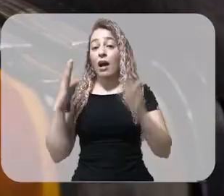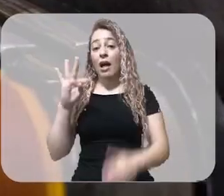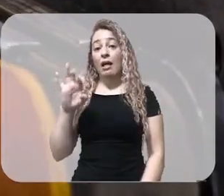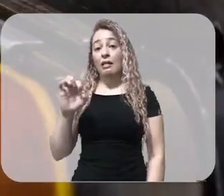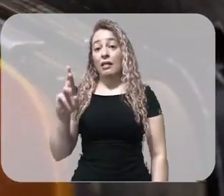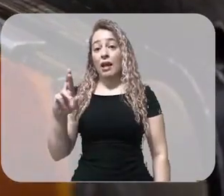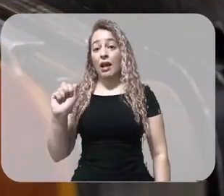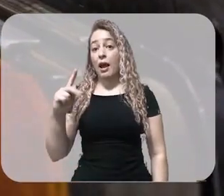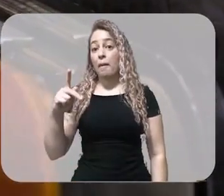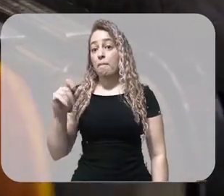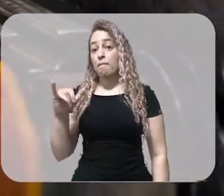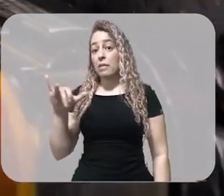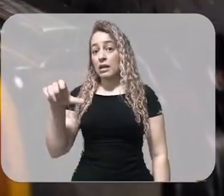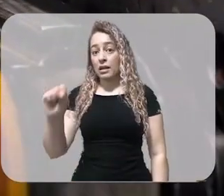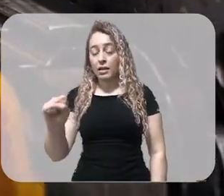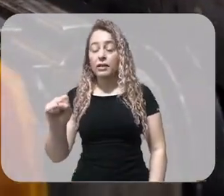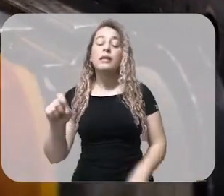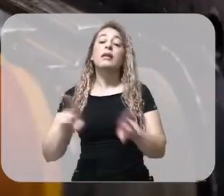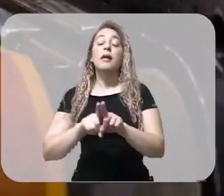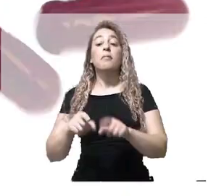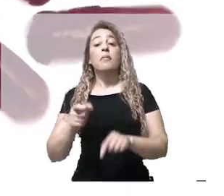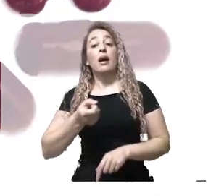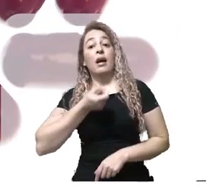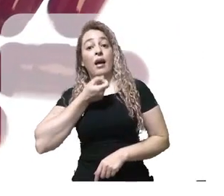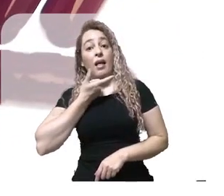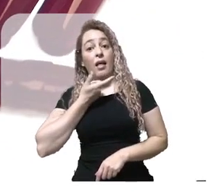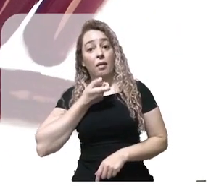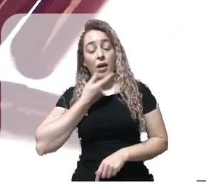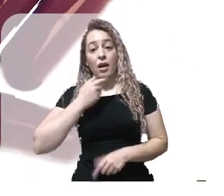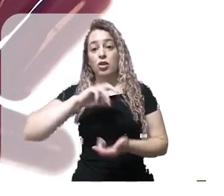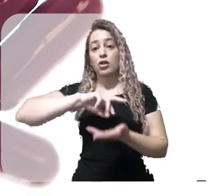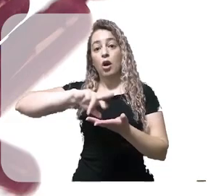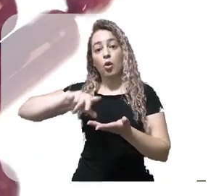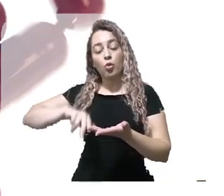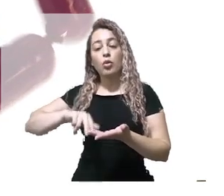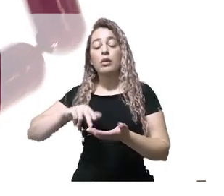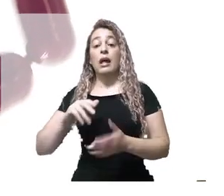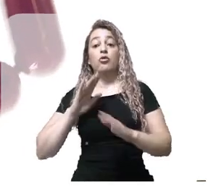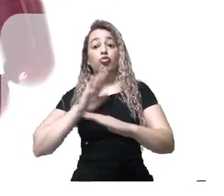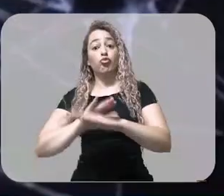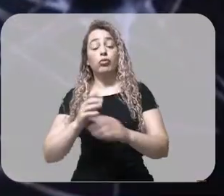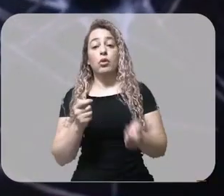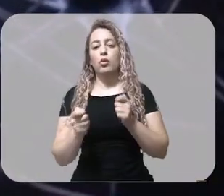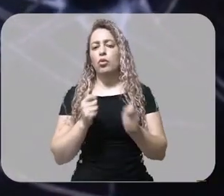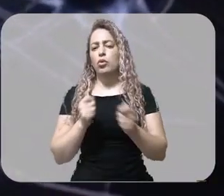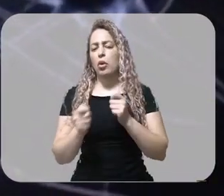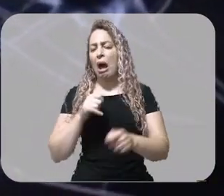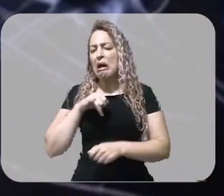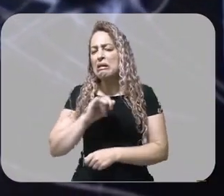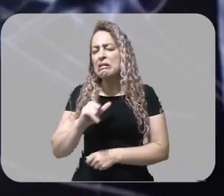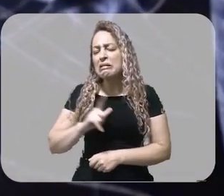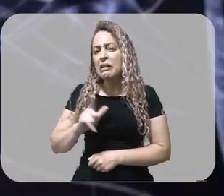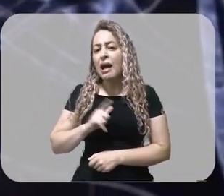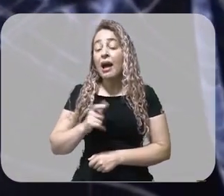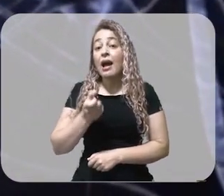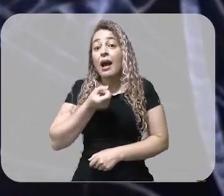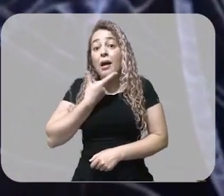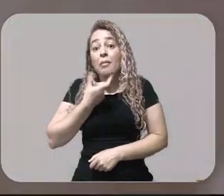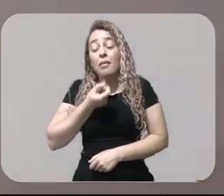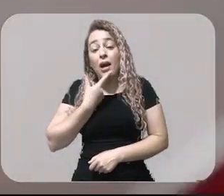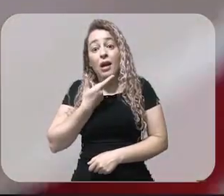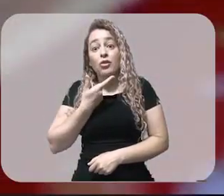medicamentos que ajudam no controle dos sintomas. E se tivéssemos remédios que normalizassem o funcionamento dos neurônios?